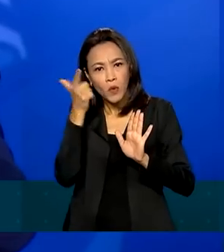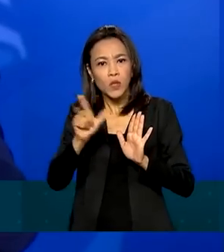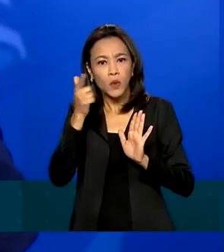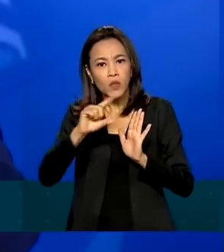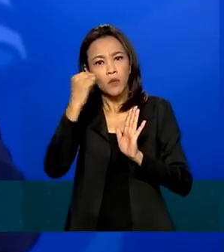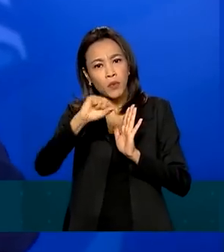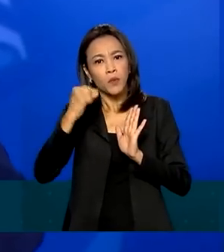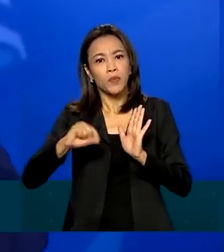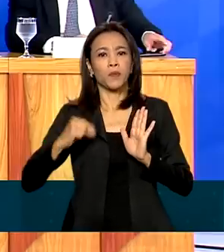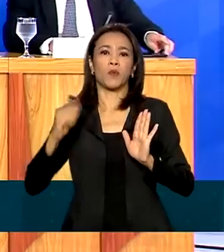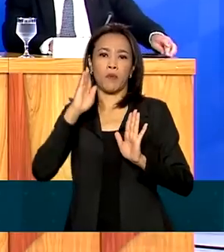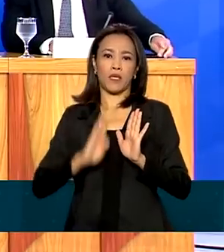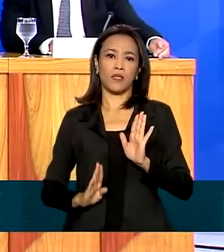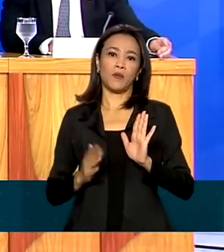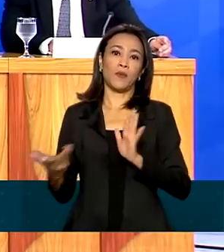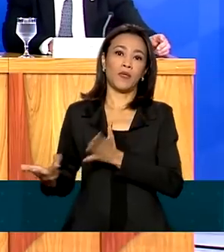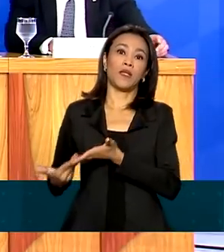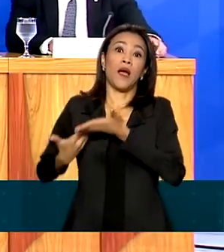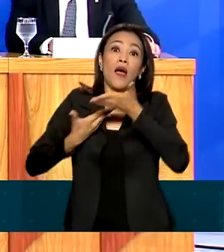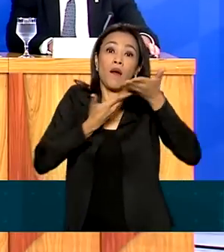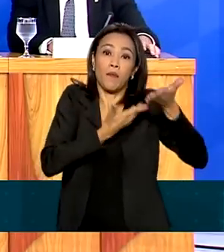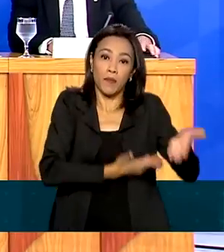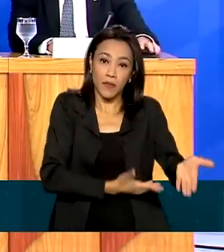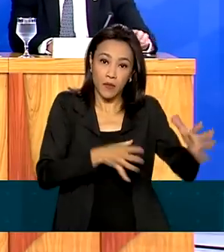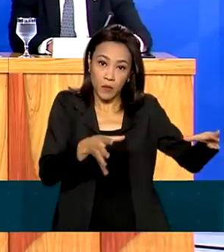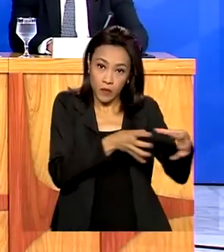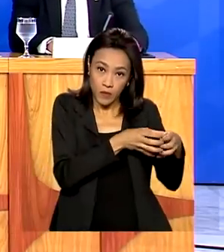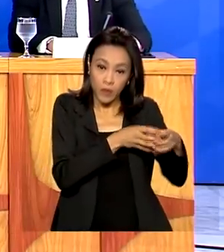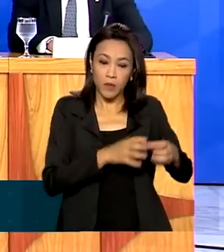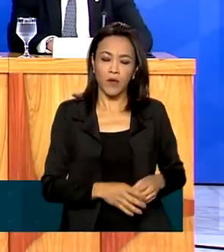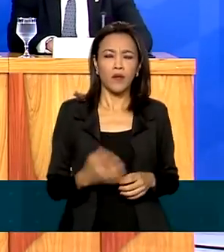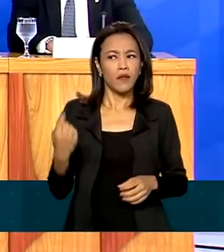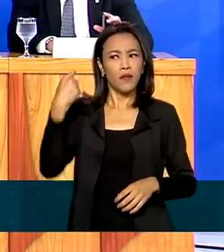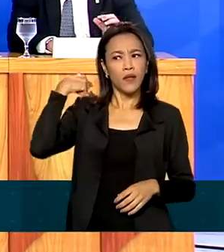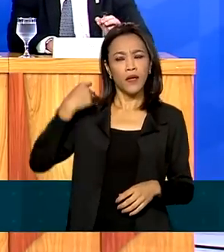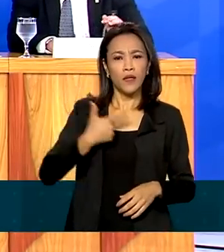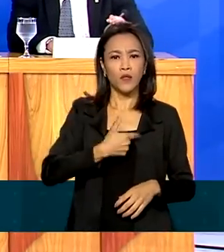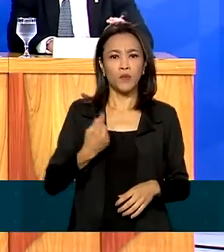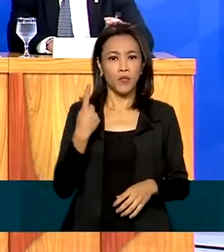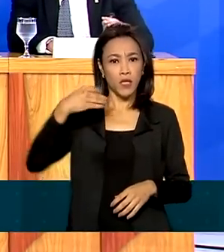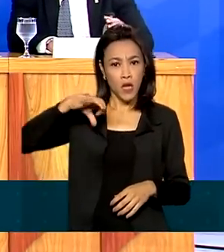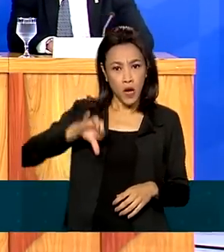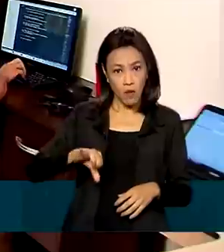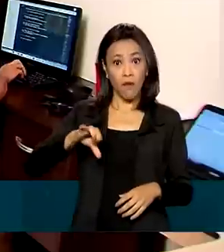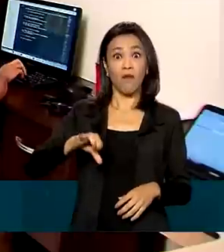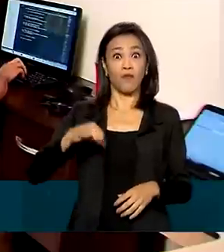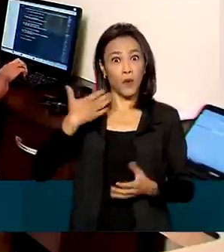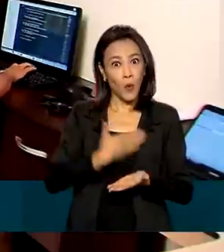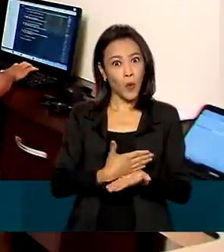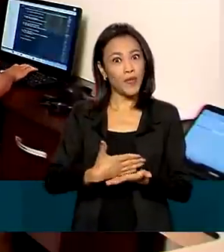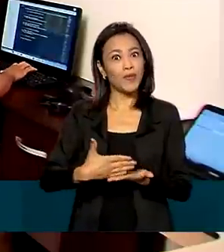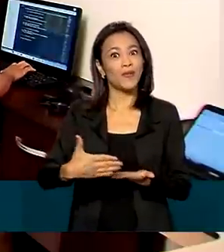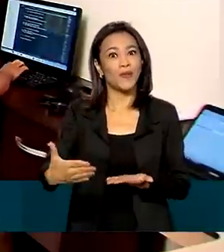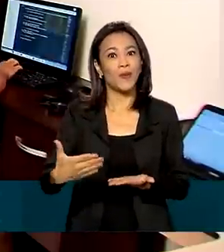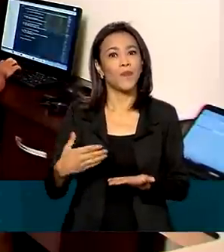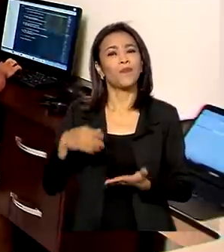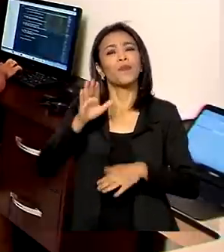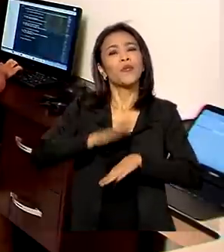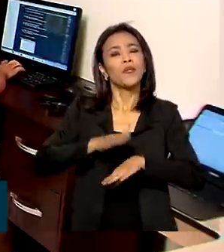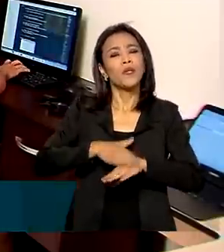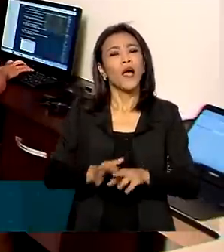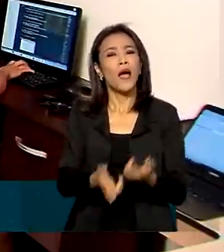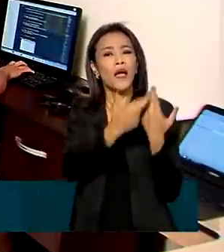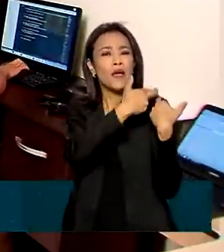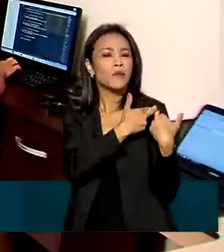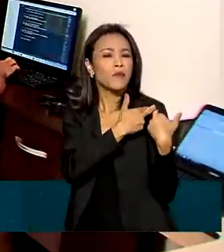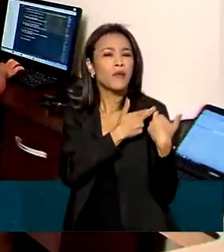pretendemos fazer o seguinte. Desde 2019, a adesão à OCDE ganhou impulso. O dever de casa cobre áreas